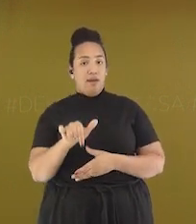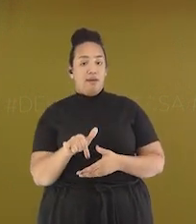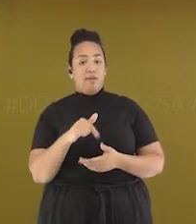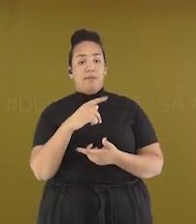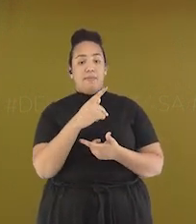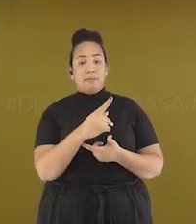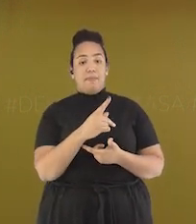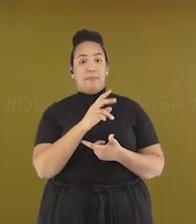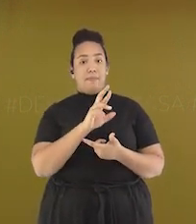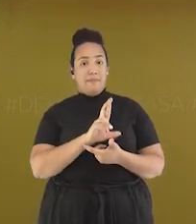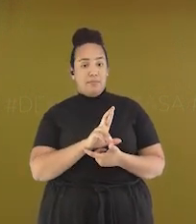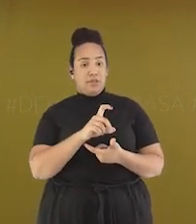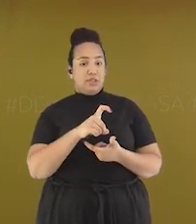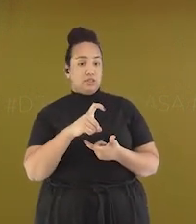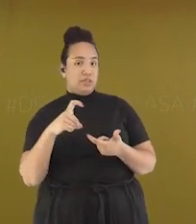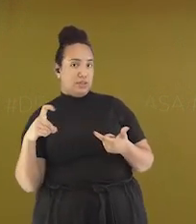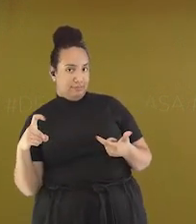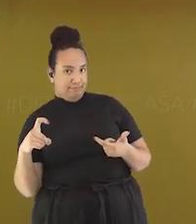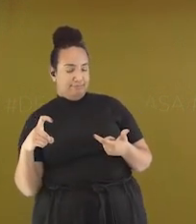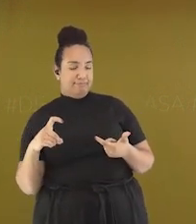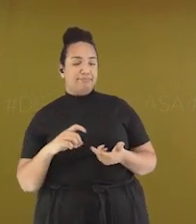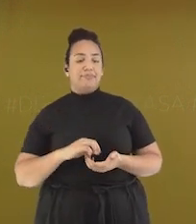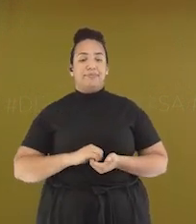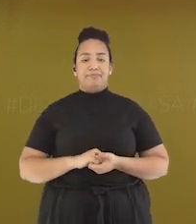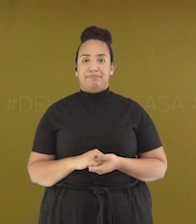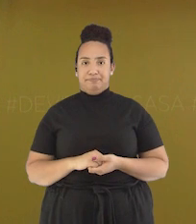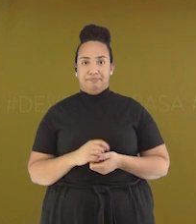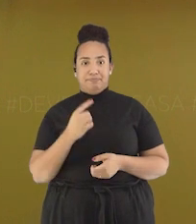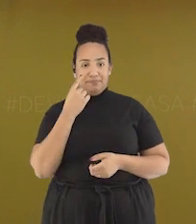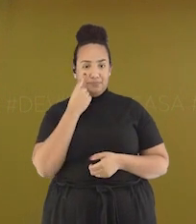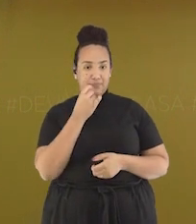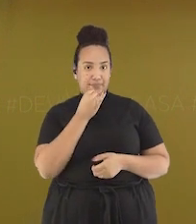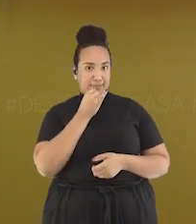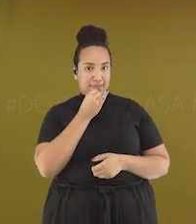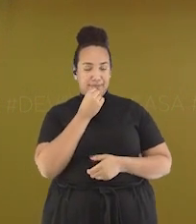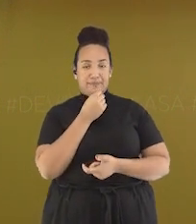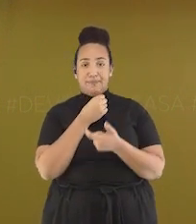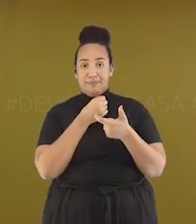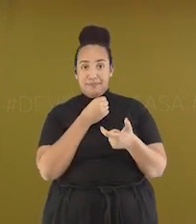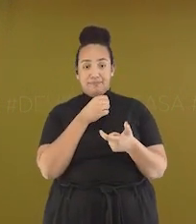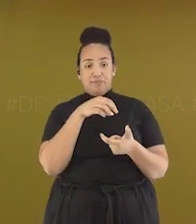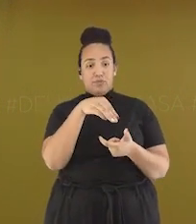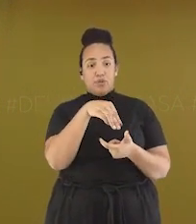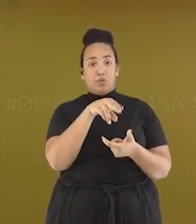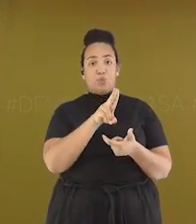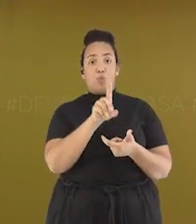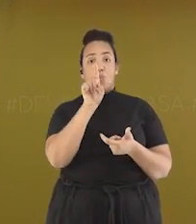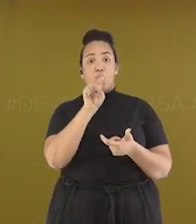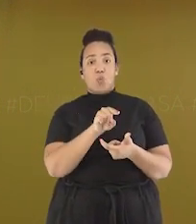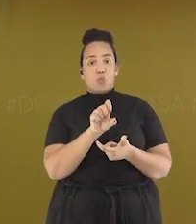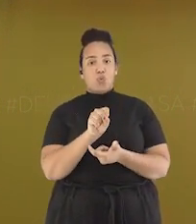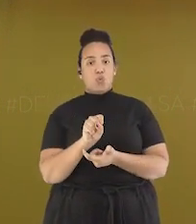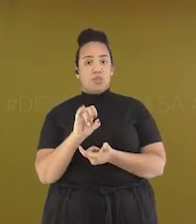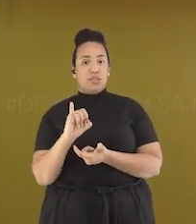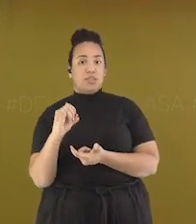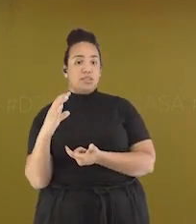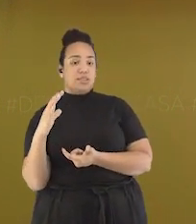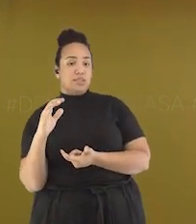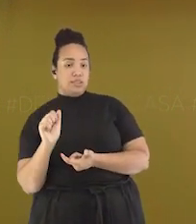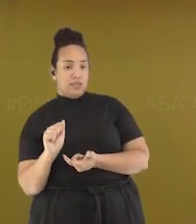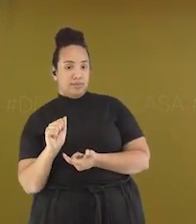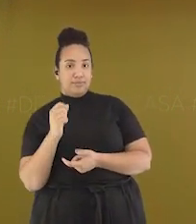é proparoxítona. Por exemplo, a palavra música. Então, vamos.